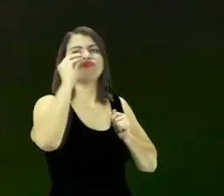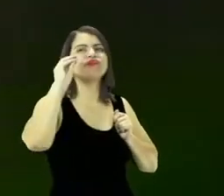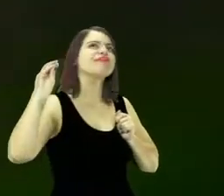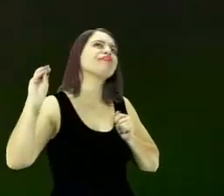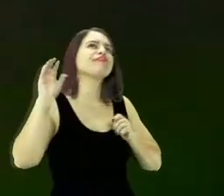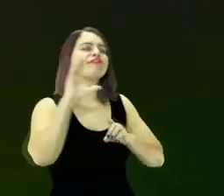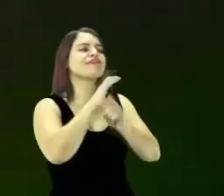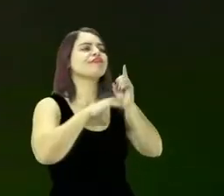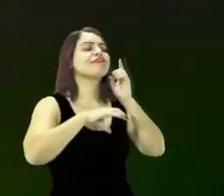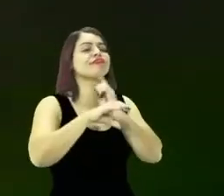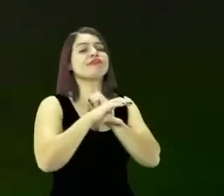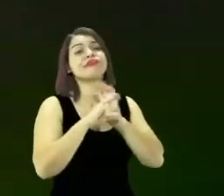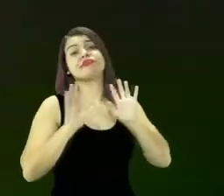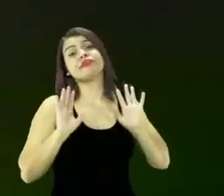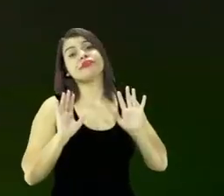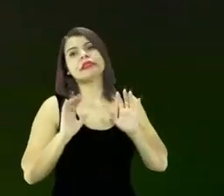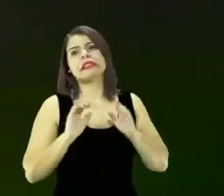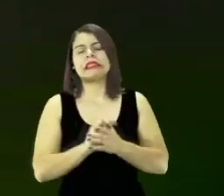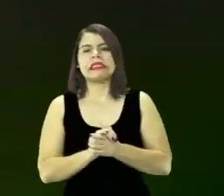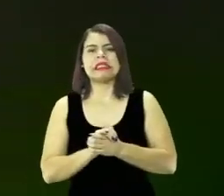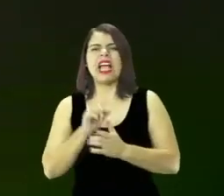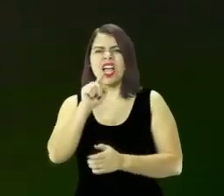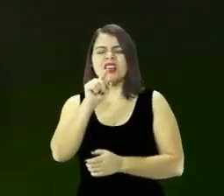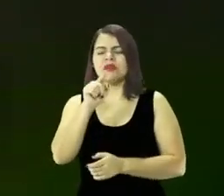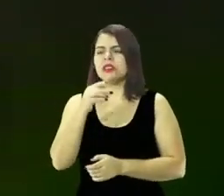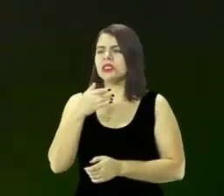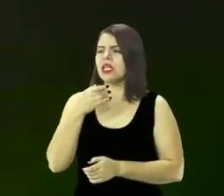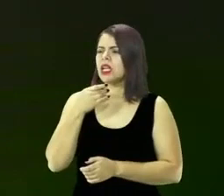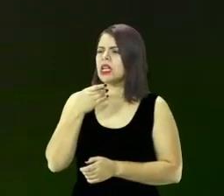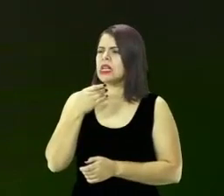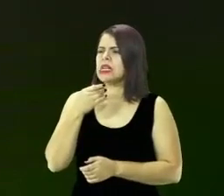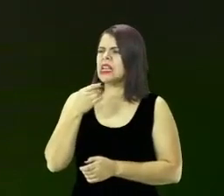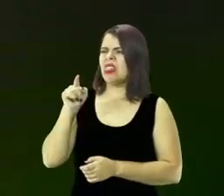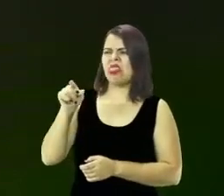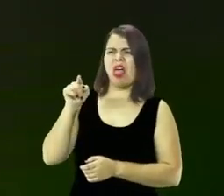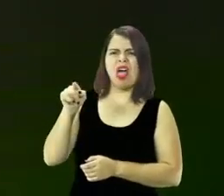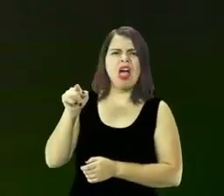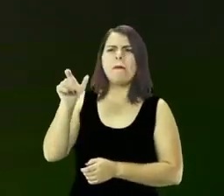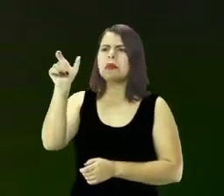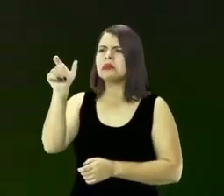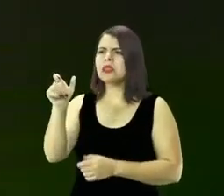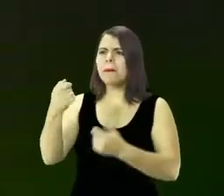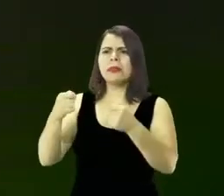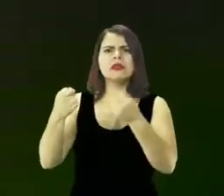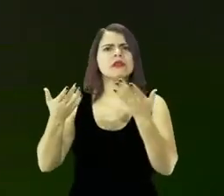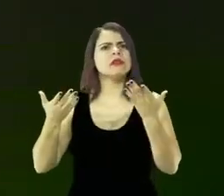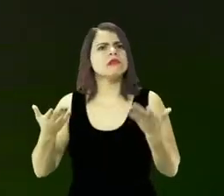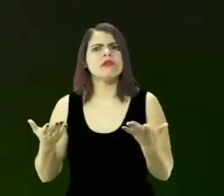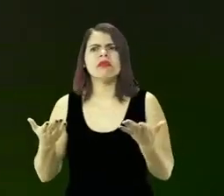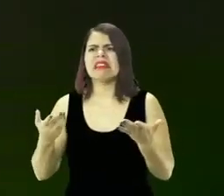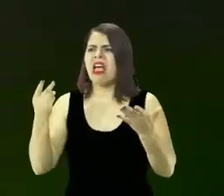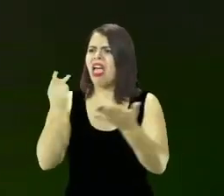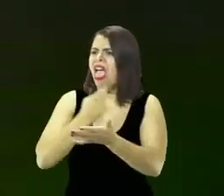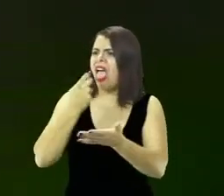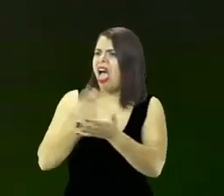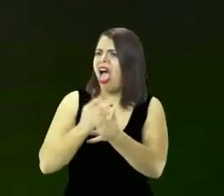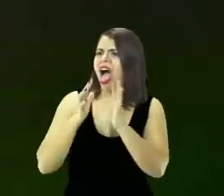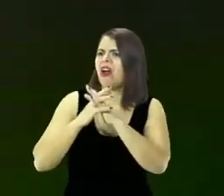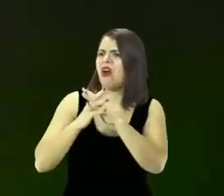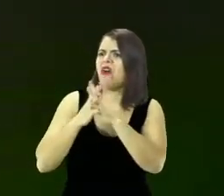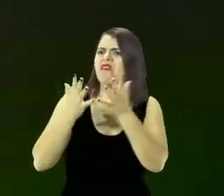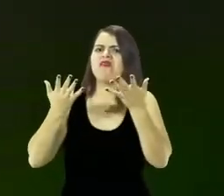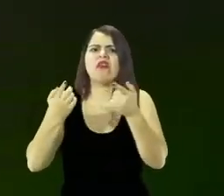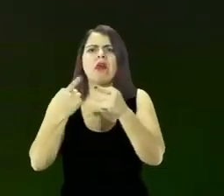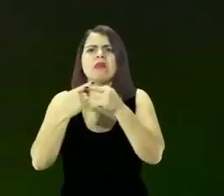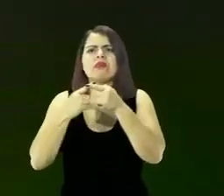fala assim, nossa, mas essa pessoa, pela vida que ela tem, ela erra tanto, tem tanto prejuízo, tanta confusão, por que ela não